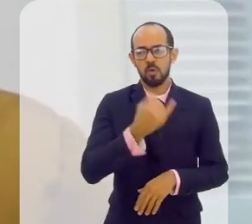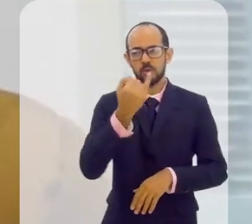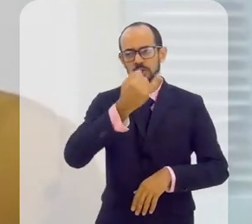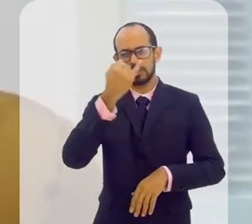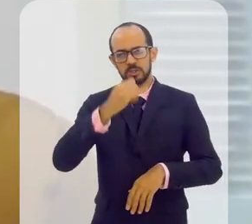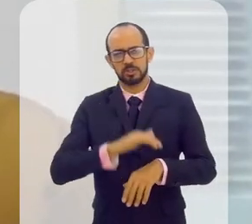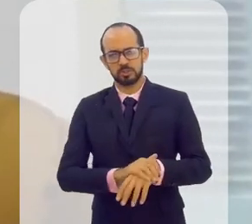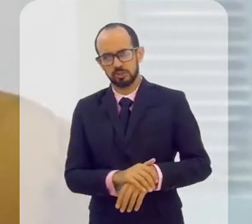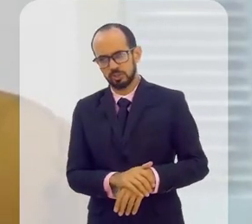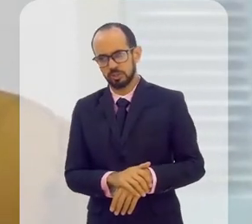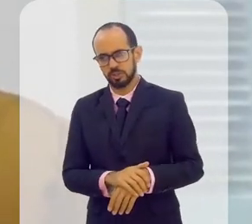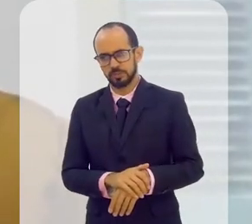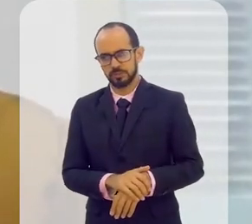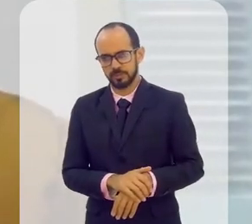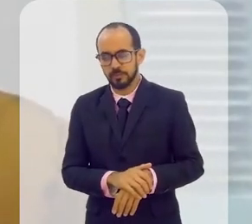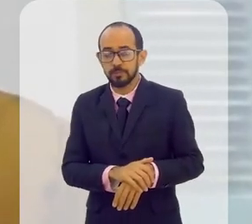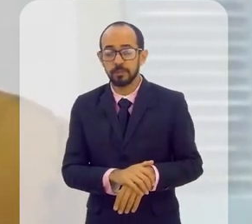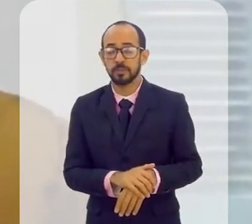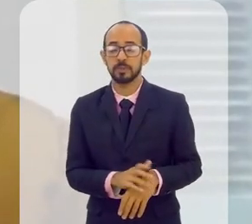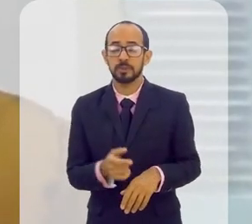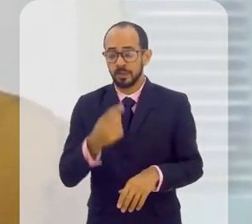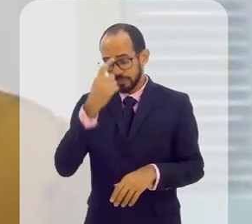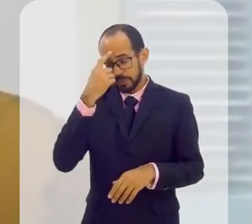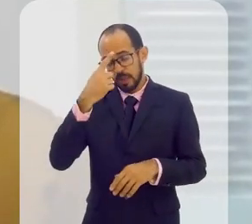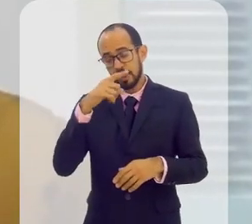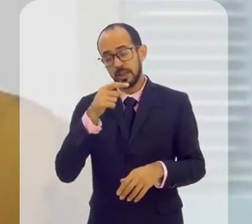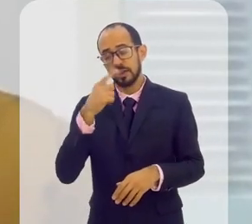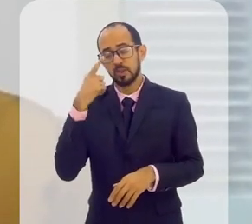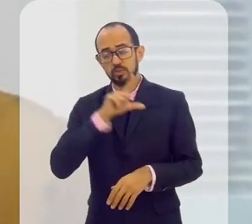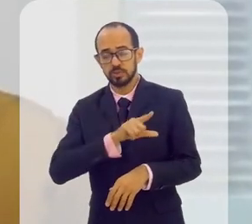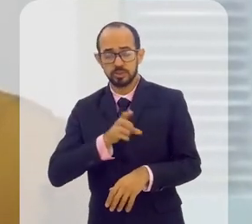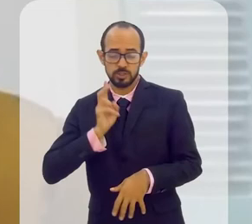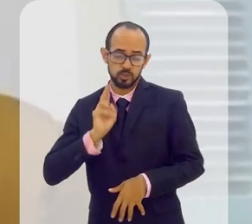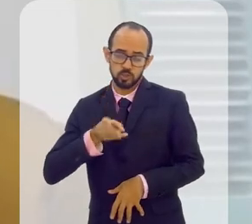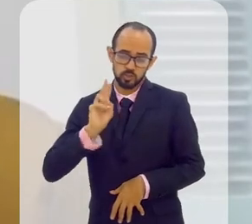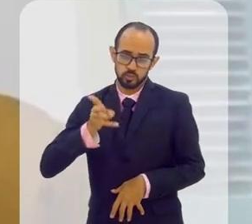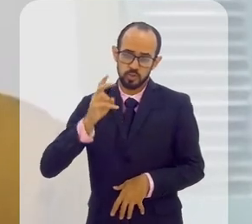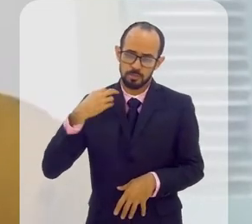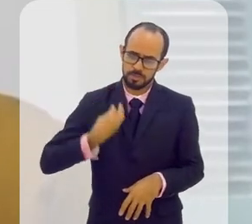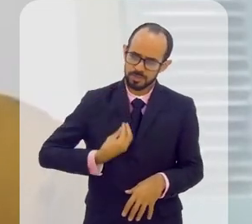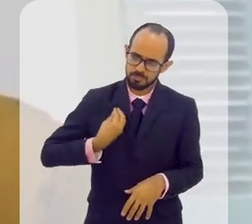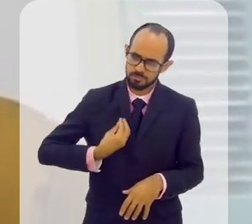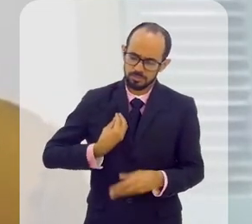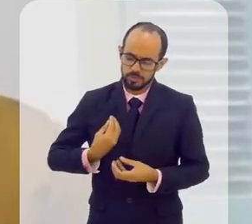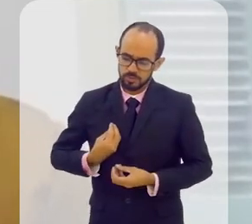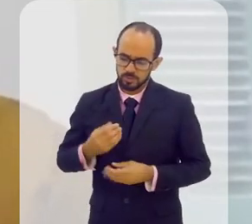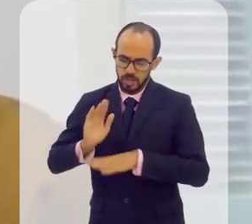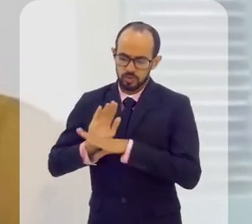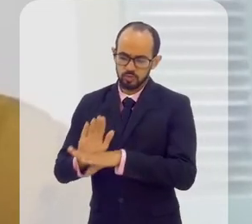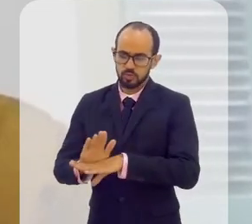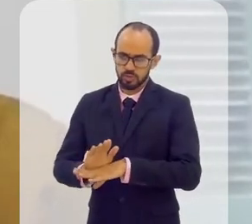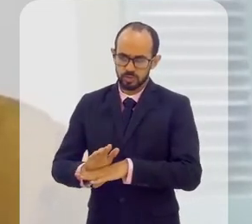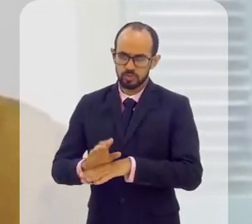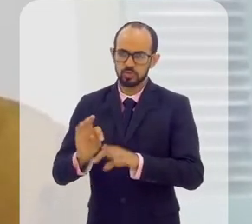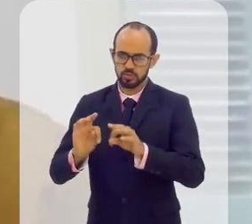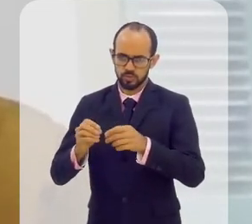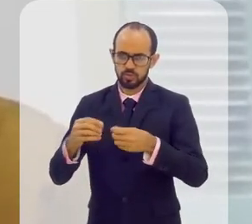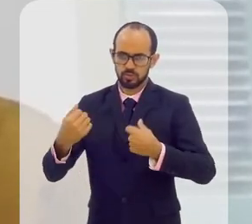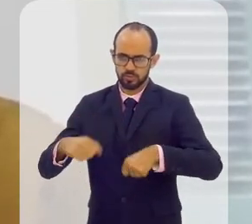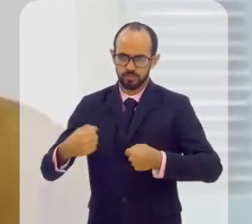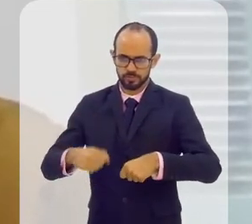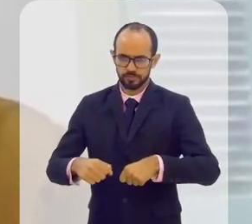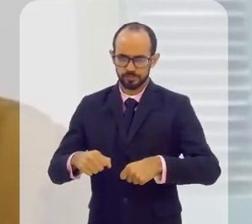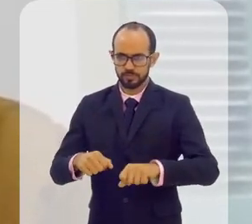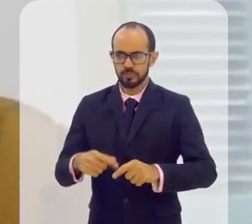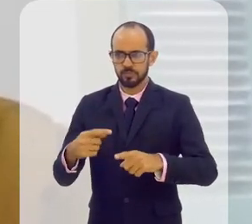fundamental, assim. Tem sido muito importante e a ideia é que a gente siga aí participando, contribuindo mais no que for